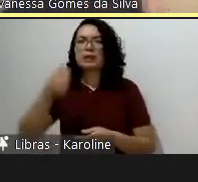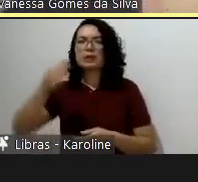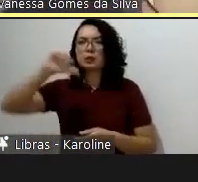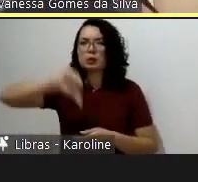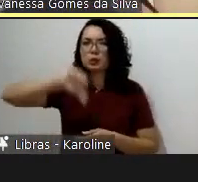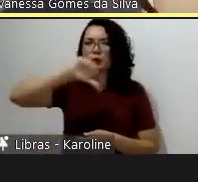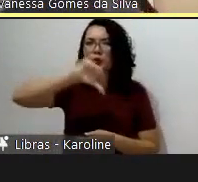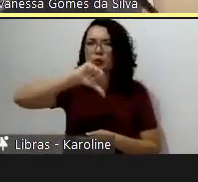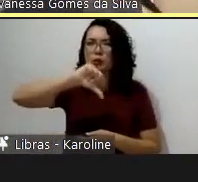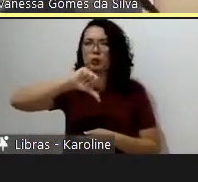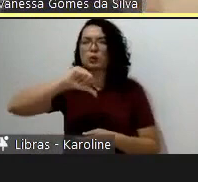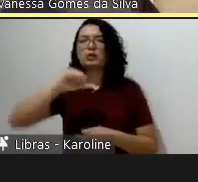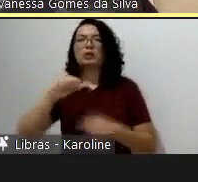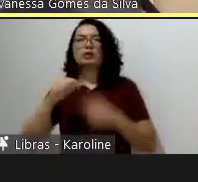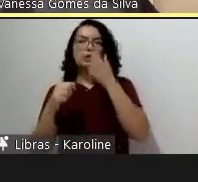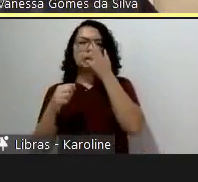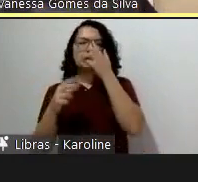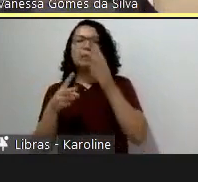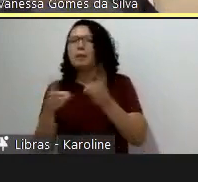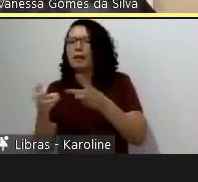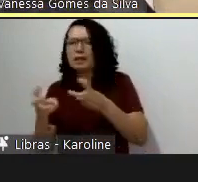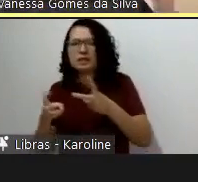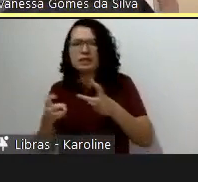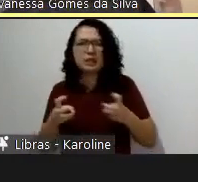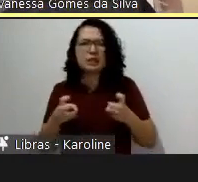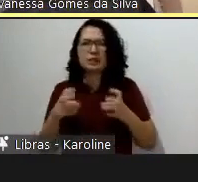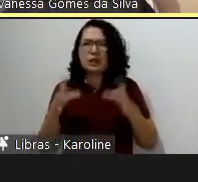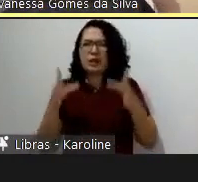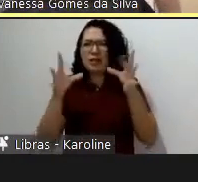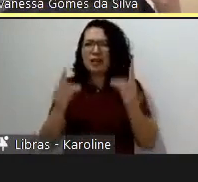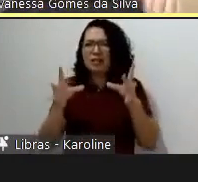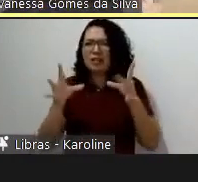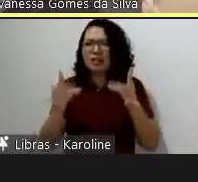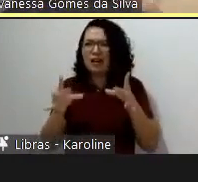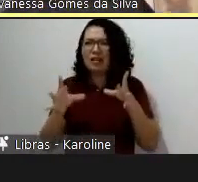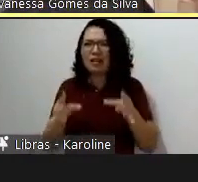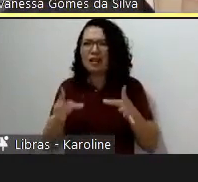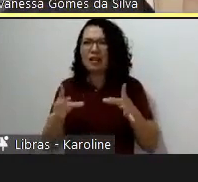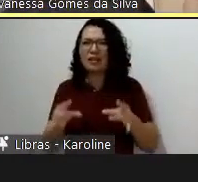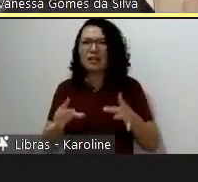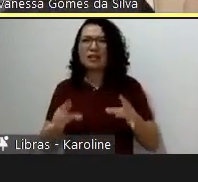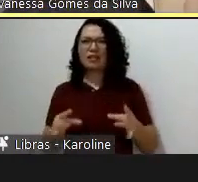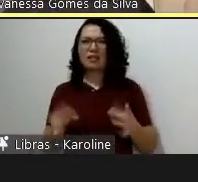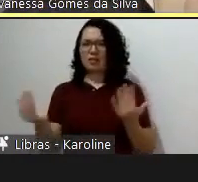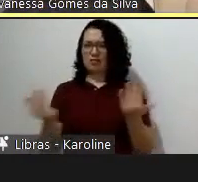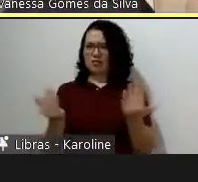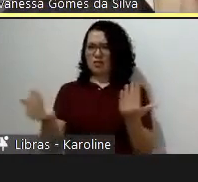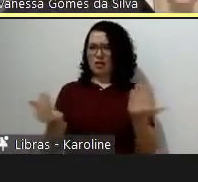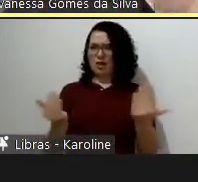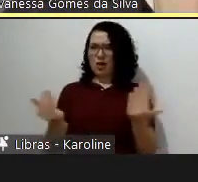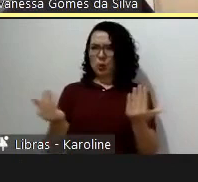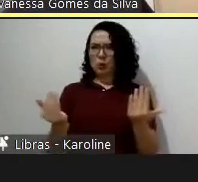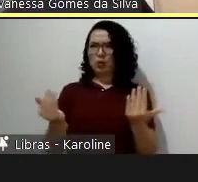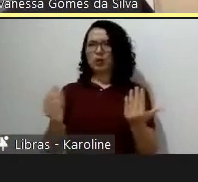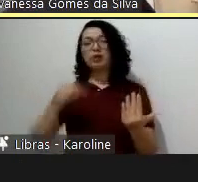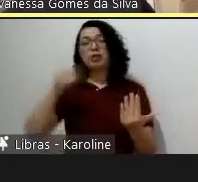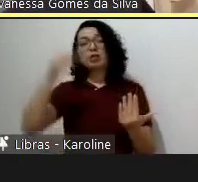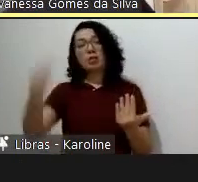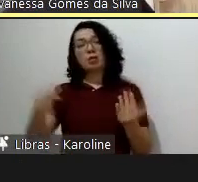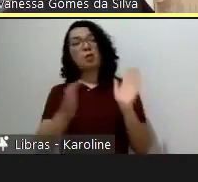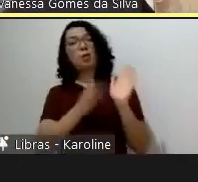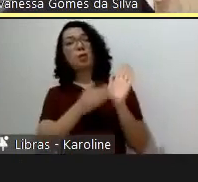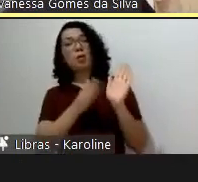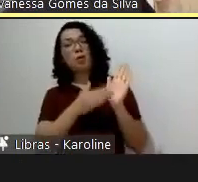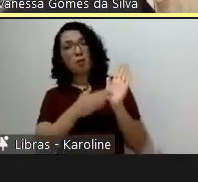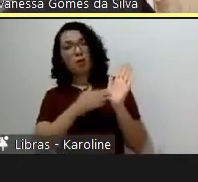o tipo de barracão utilizado nos serviços preliminares, por exemplo, fizeram as suas proposições de alteração e concluíram que